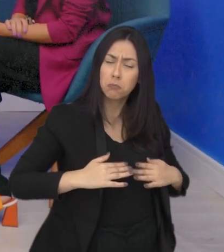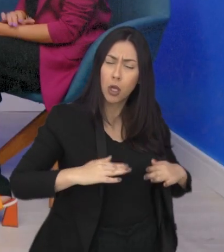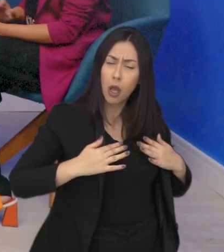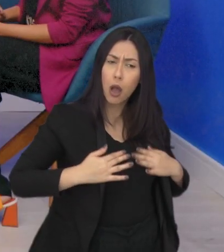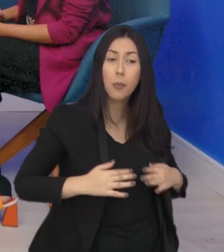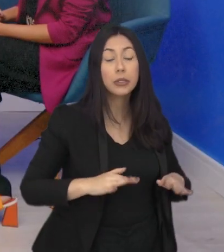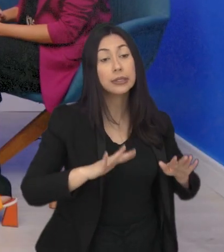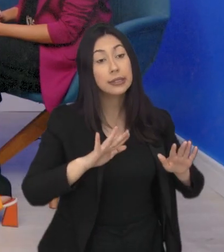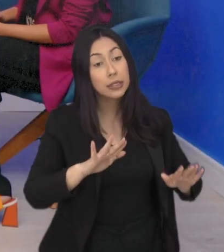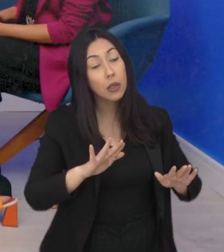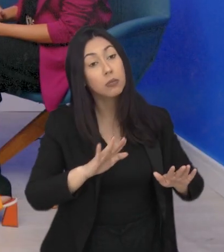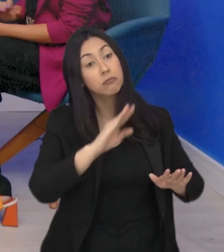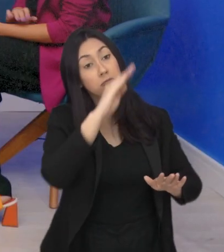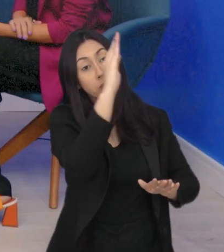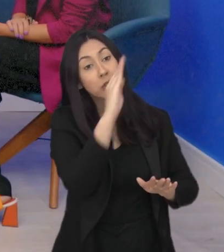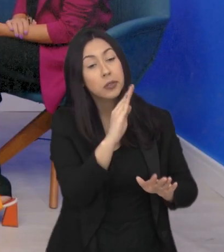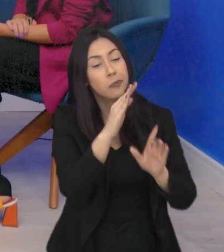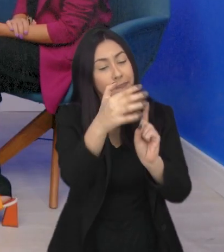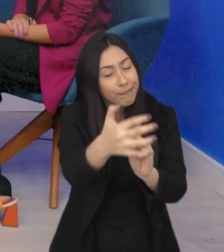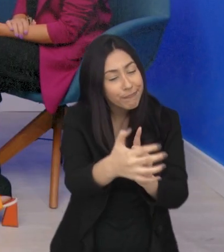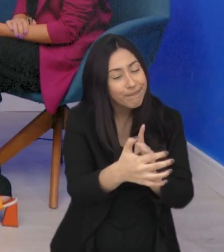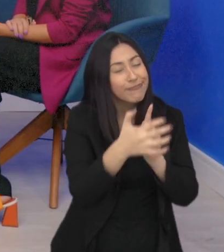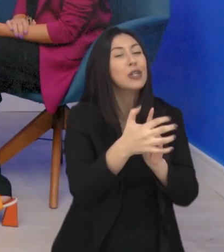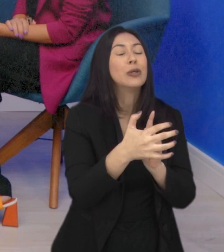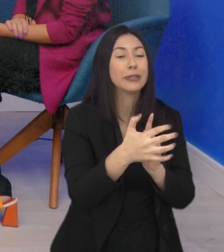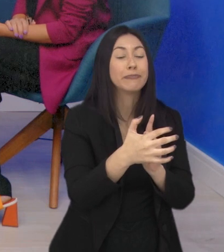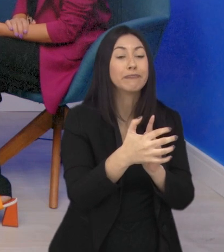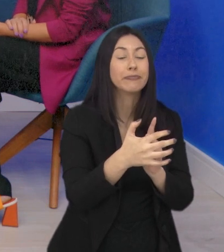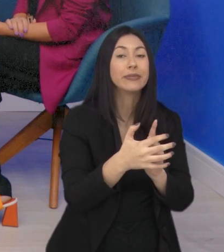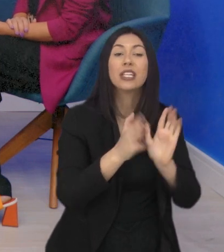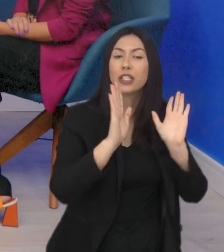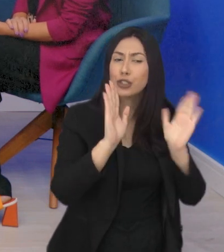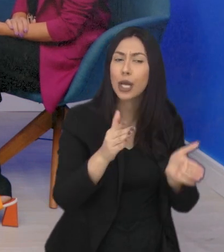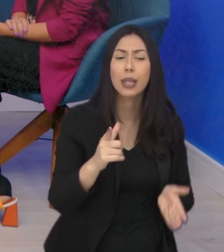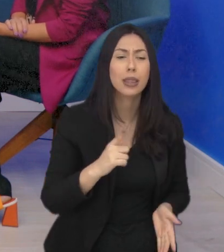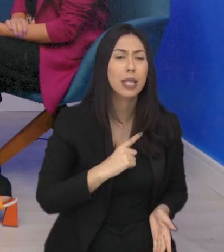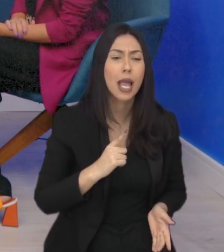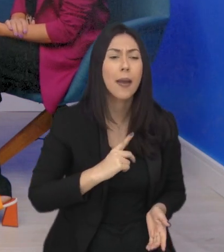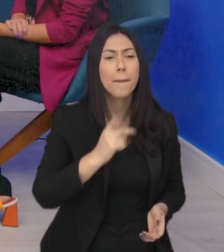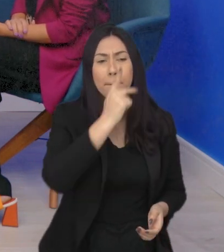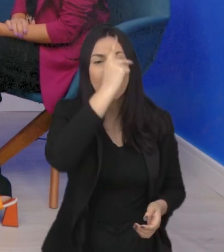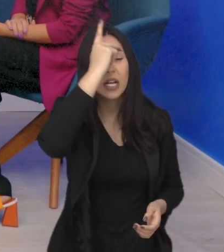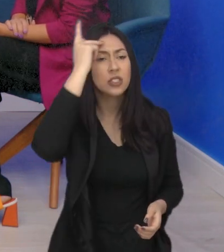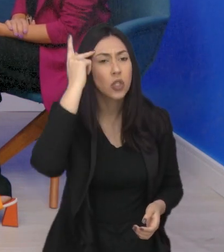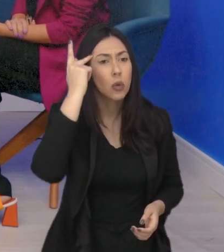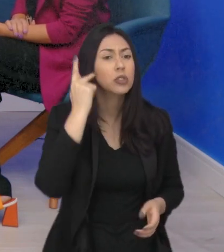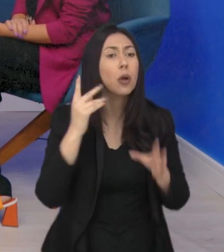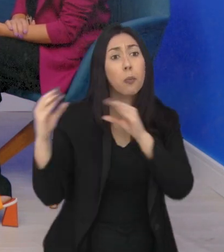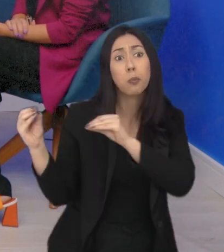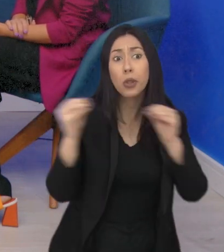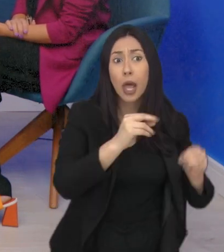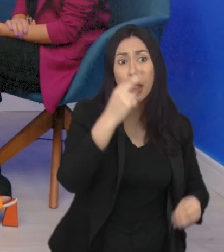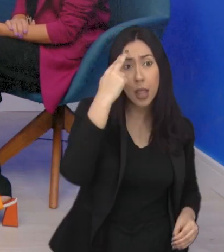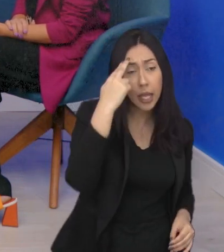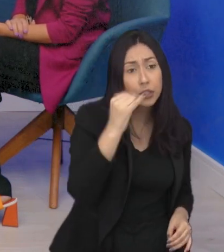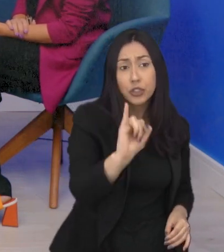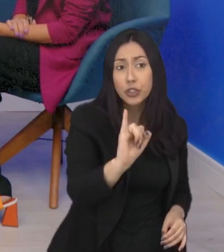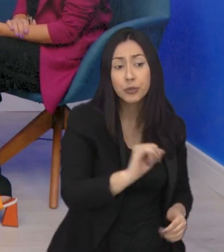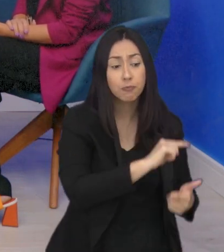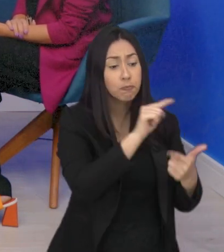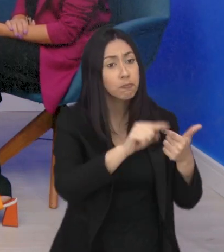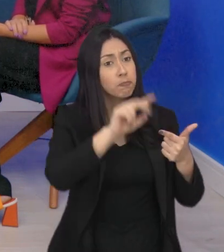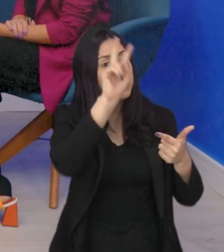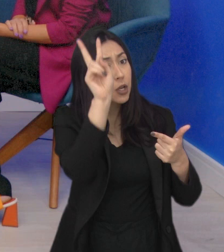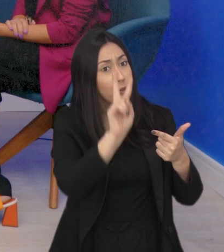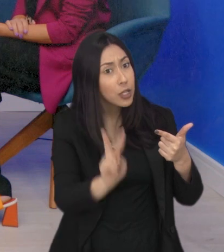acolhe bastante. Já temos pessoas refugiadas vindas do Haiti, temos da